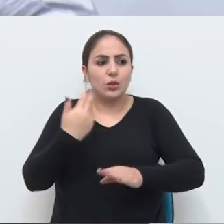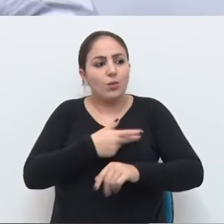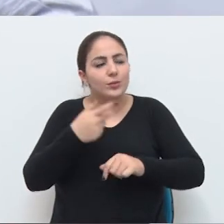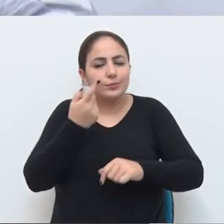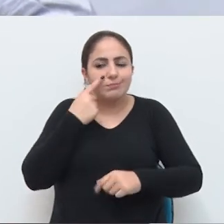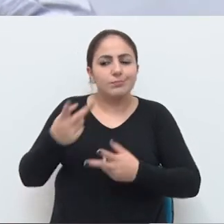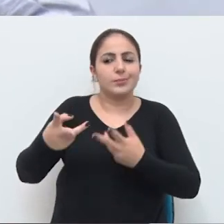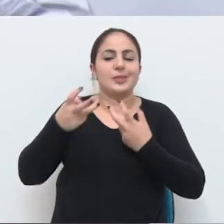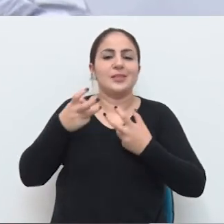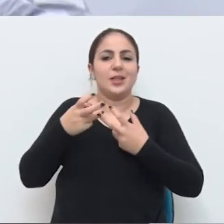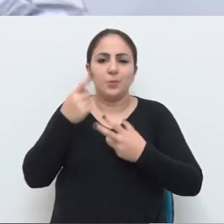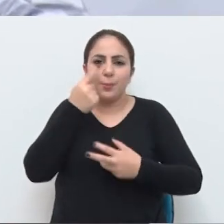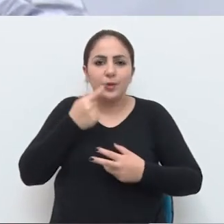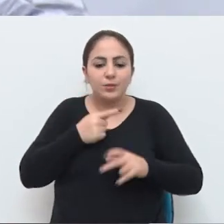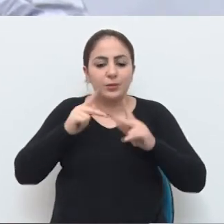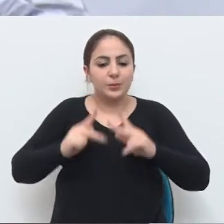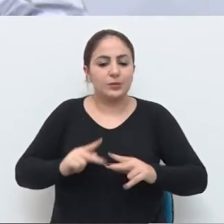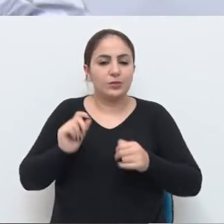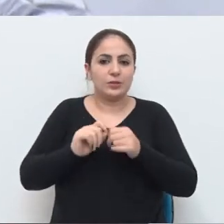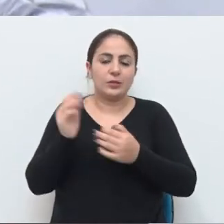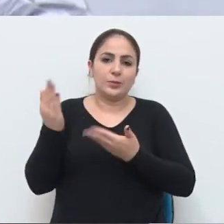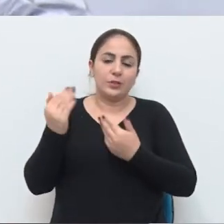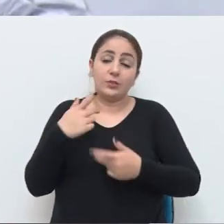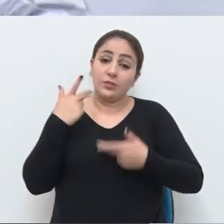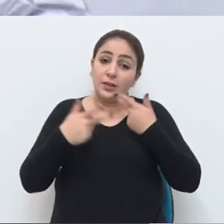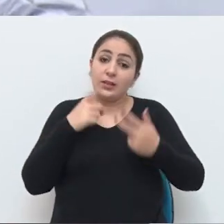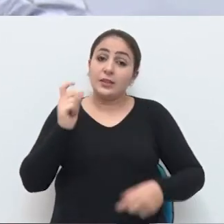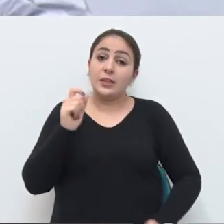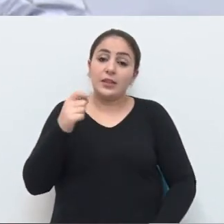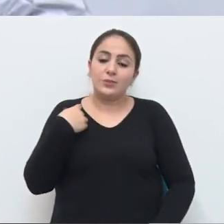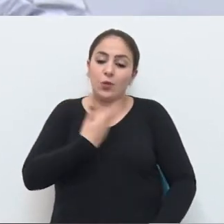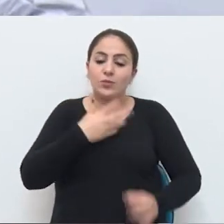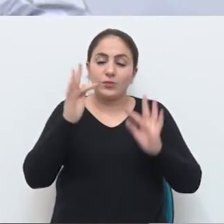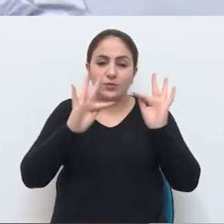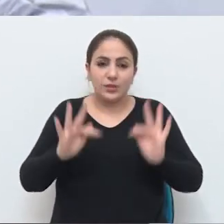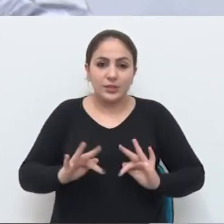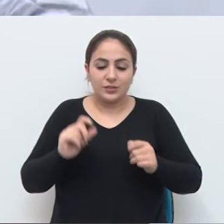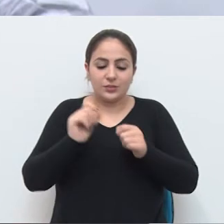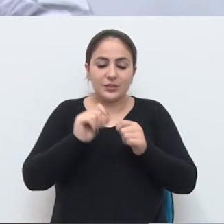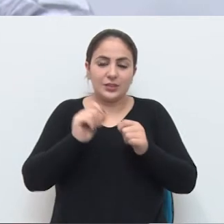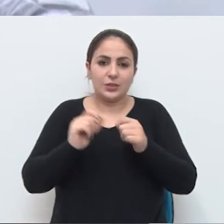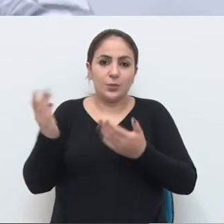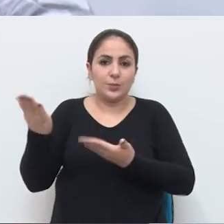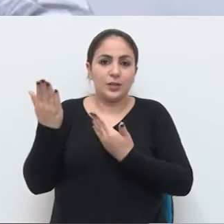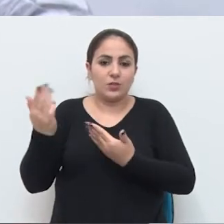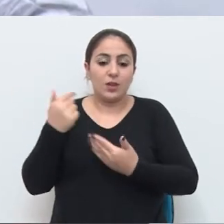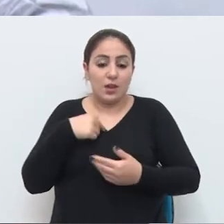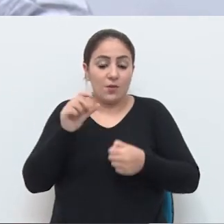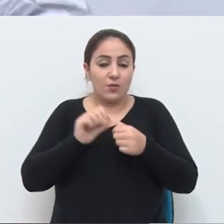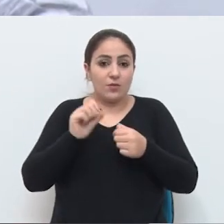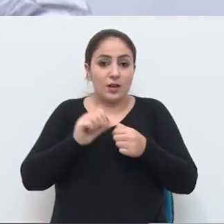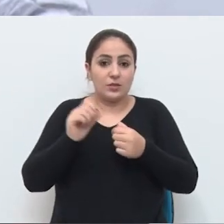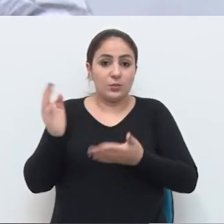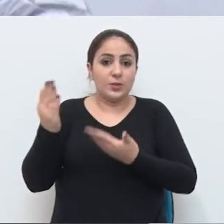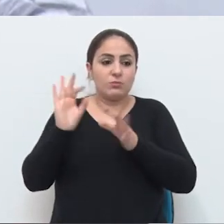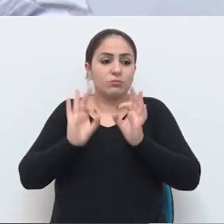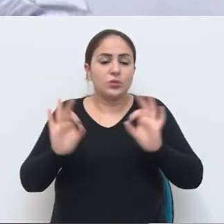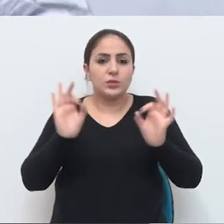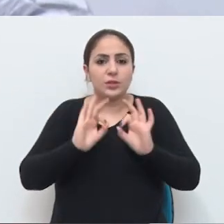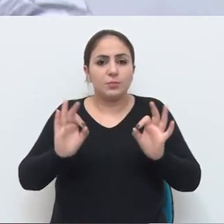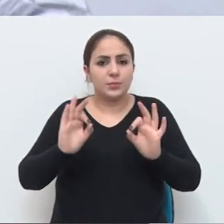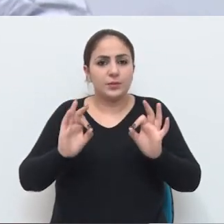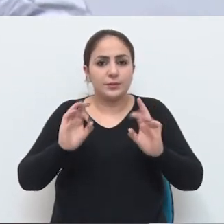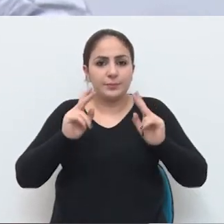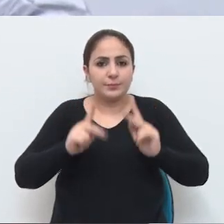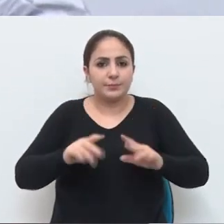perfil da pessoa quando a gente homenageia. Então, dizer que eu fico muito feliz de fazer essa homenagem, porque eu faço uma homenagem humilde, uma homenagem